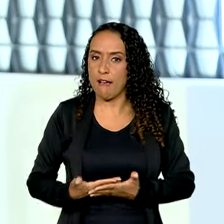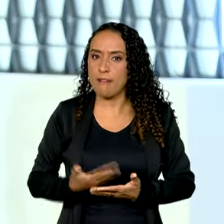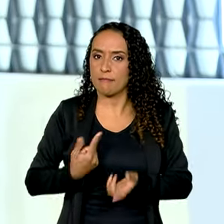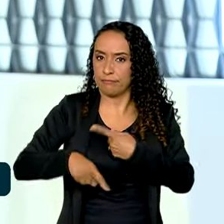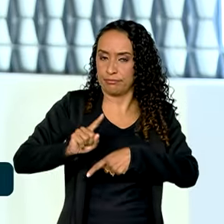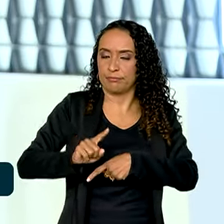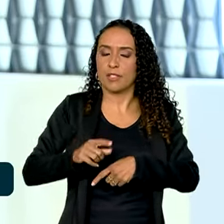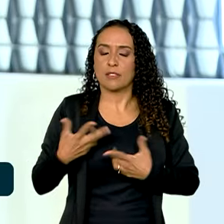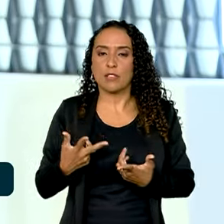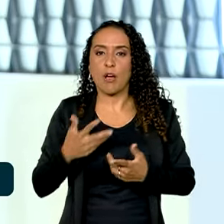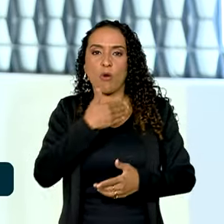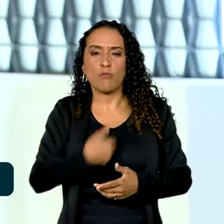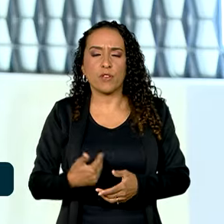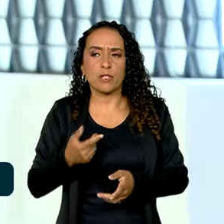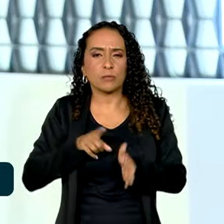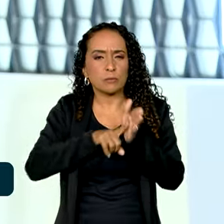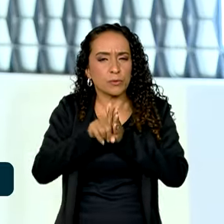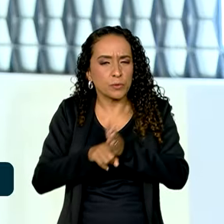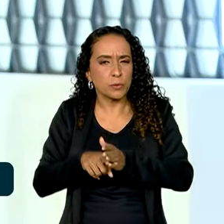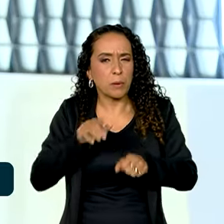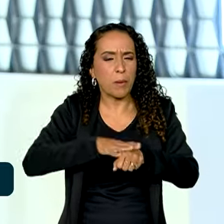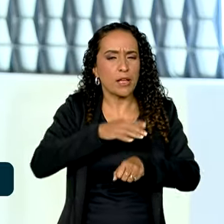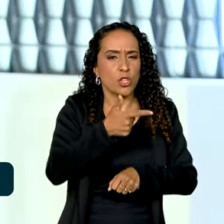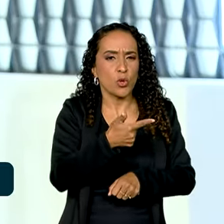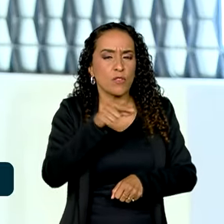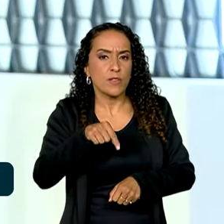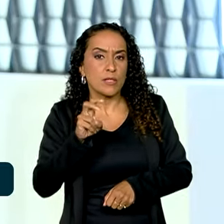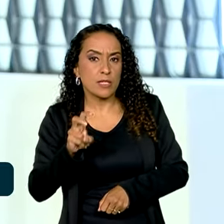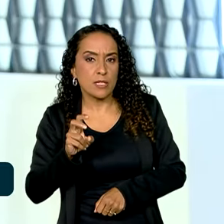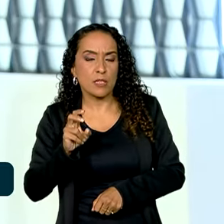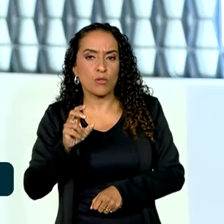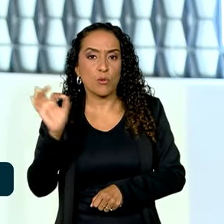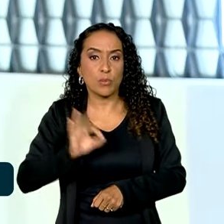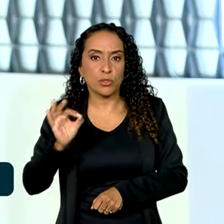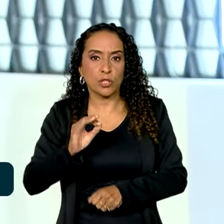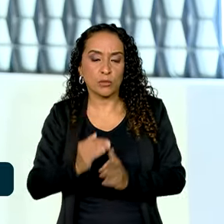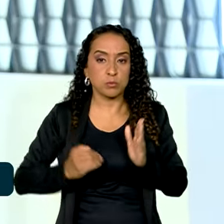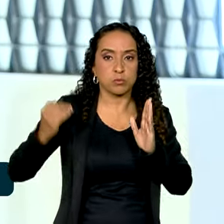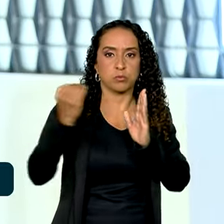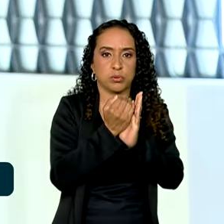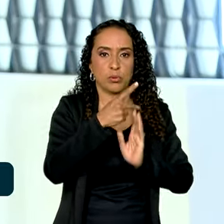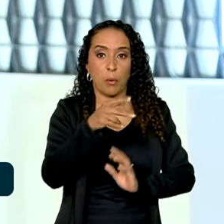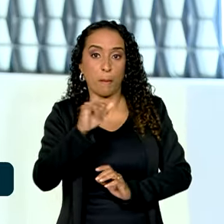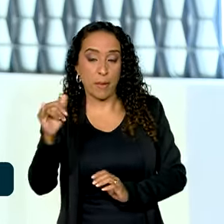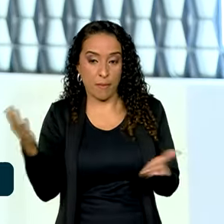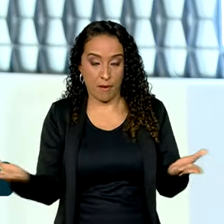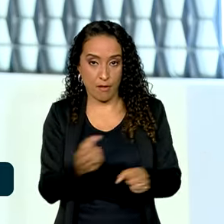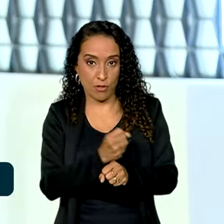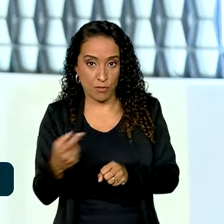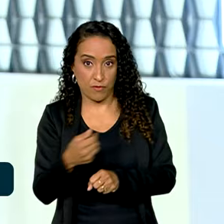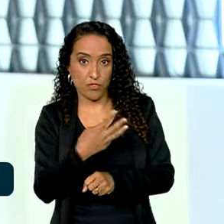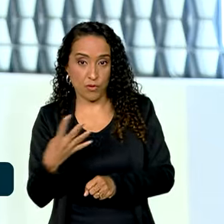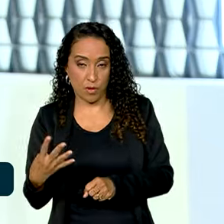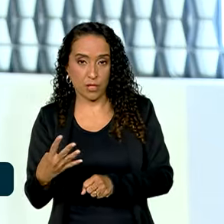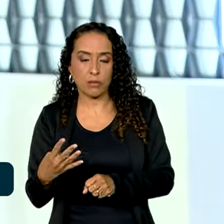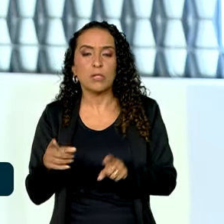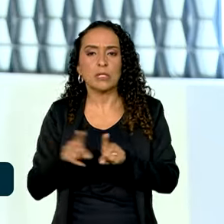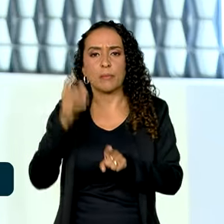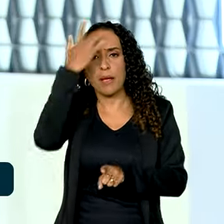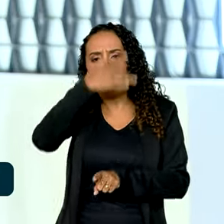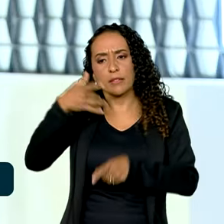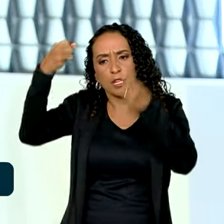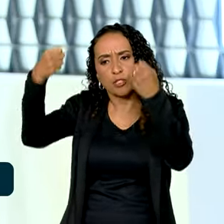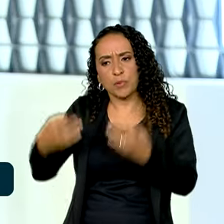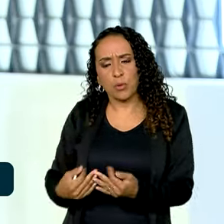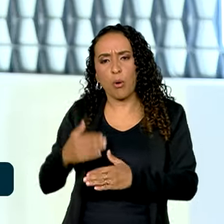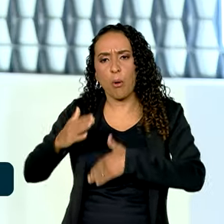está revisando pra cima, pra mais até de 2,5% o crescimento do PIB, agora pra 2024. A Haddad destacou que o país está crescendo